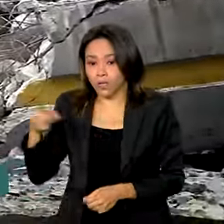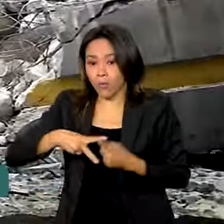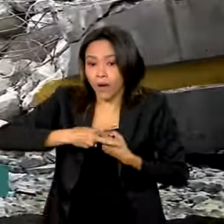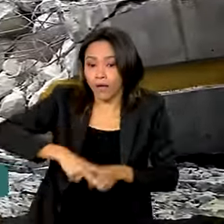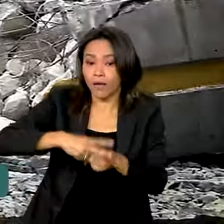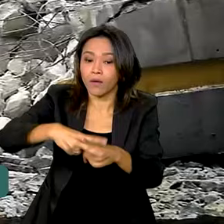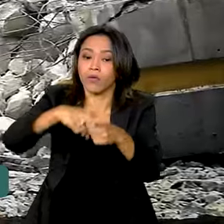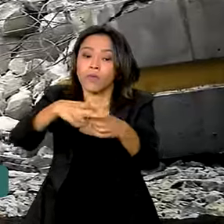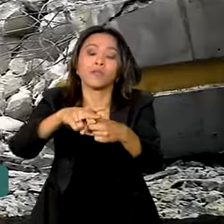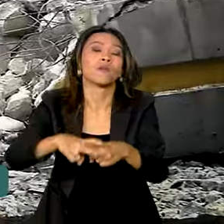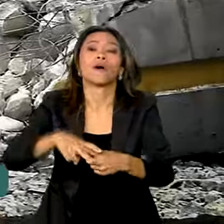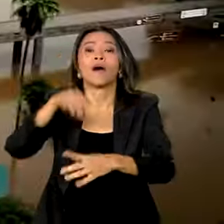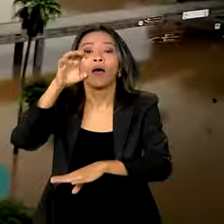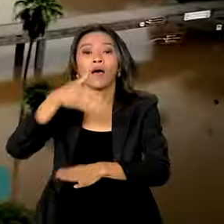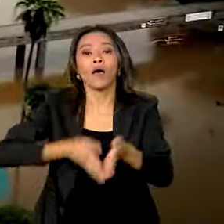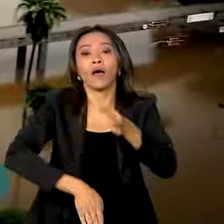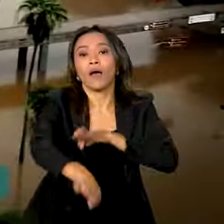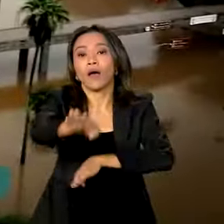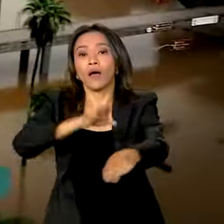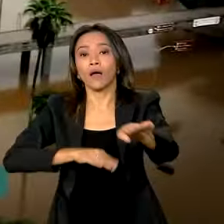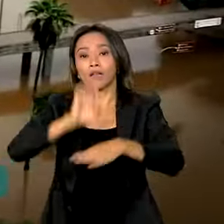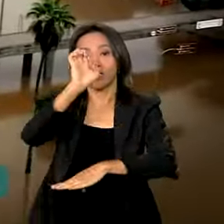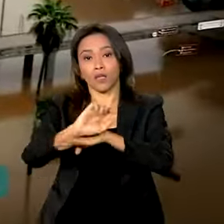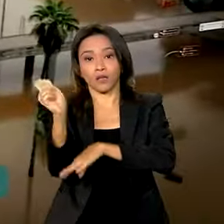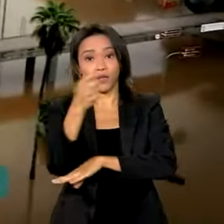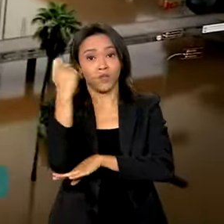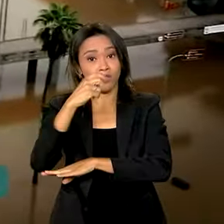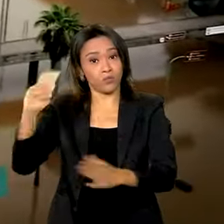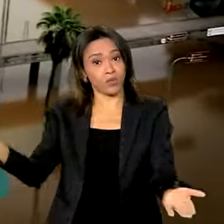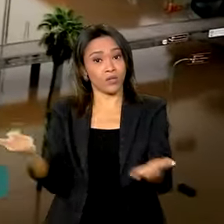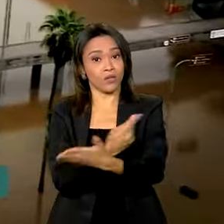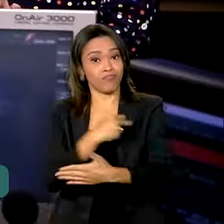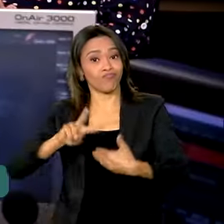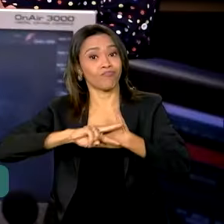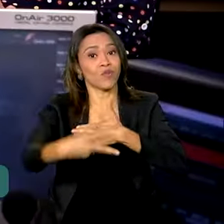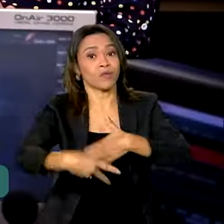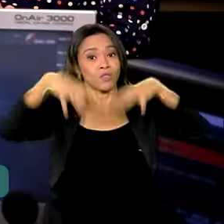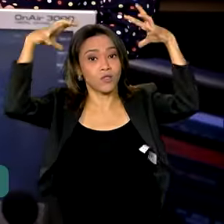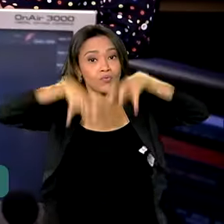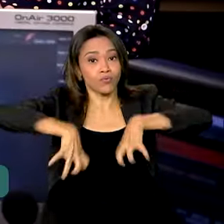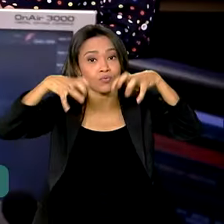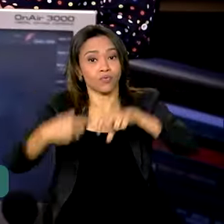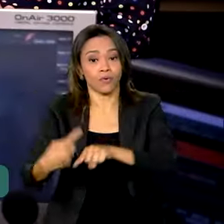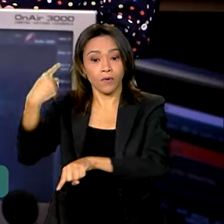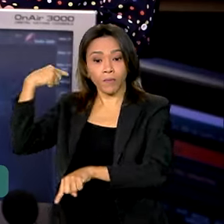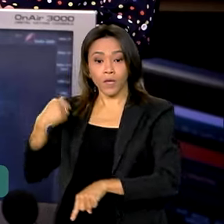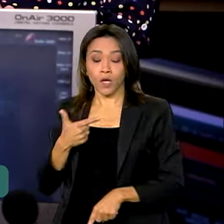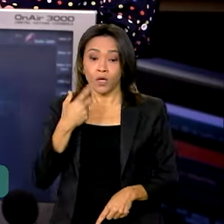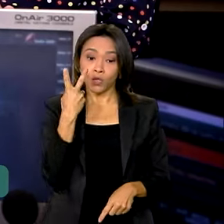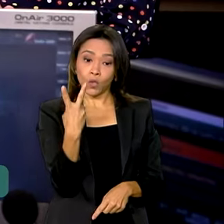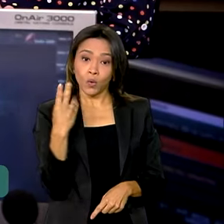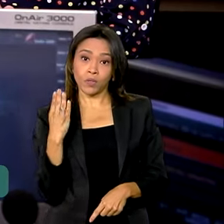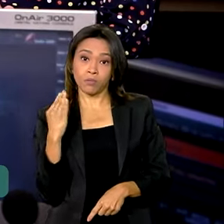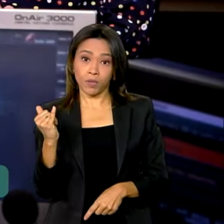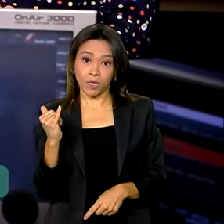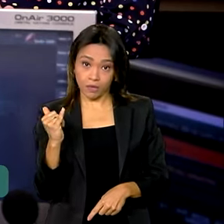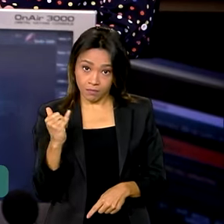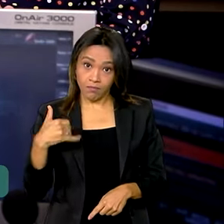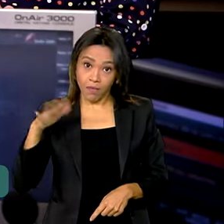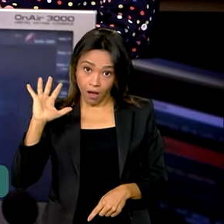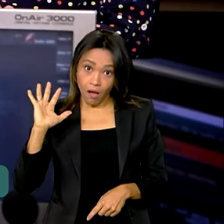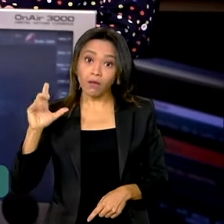estradas do Rio Grande do Sul depois das enchentes que atingiram o estado. 2 bilhões e 881 milhões de reais